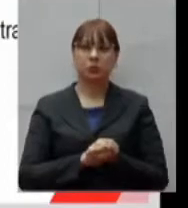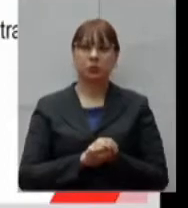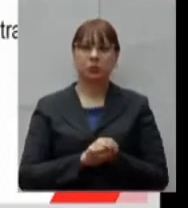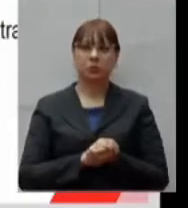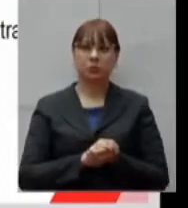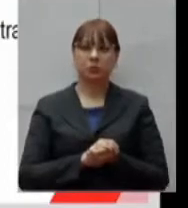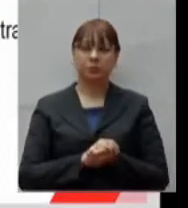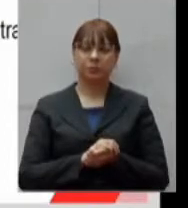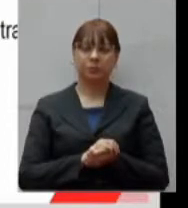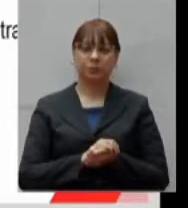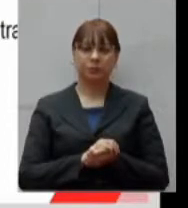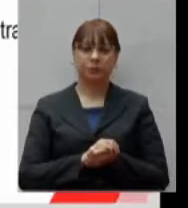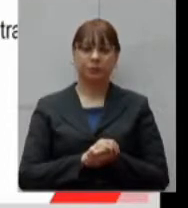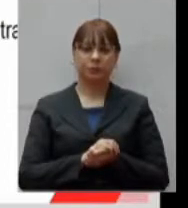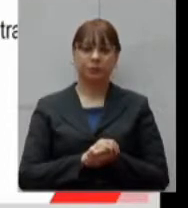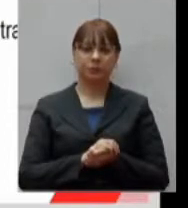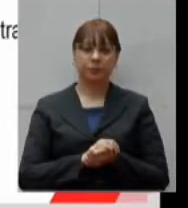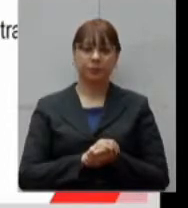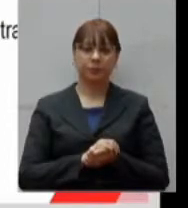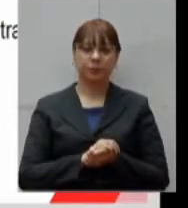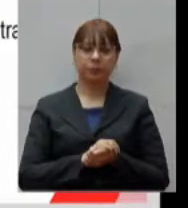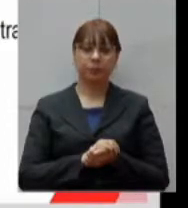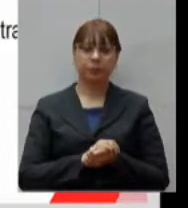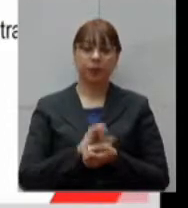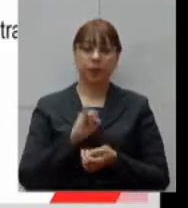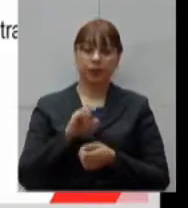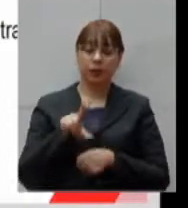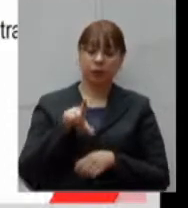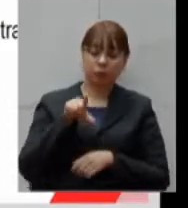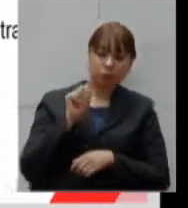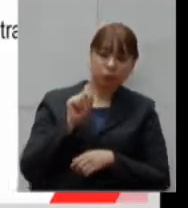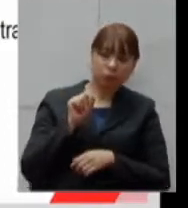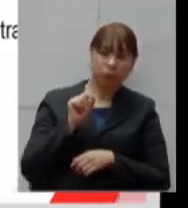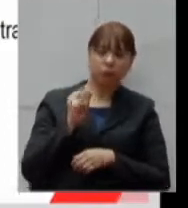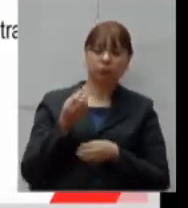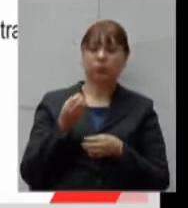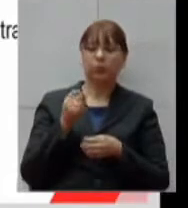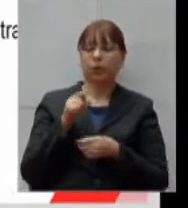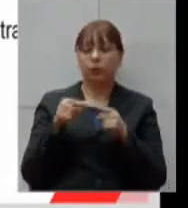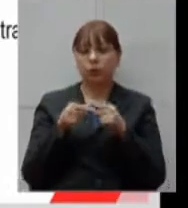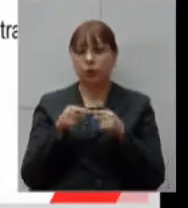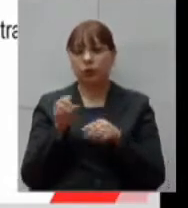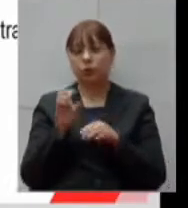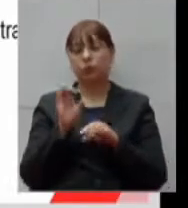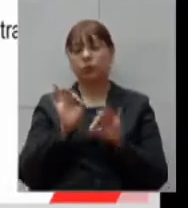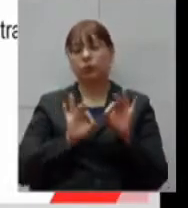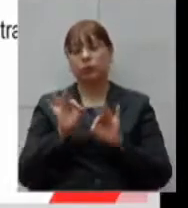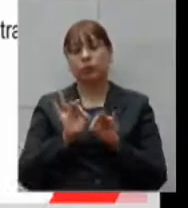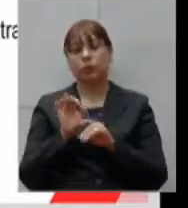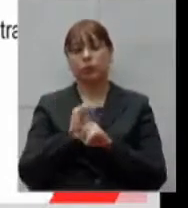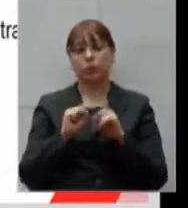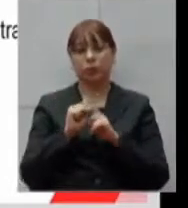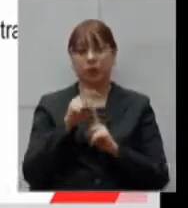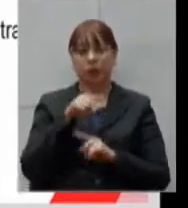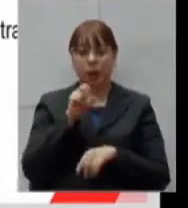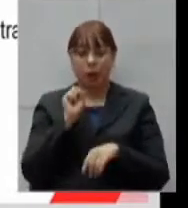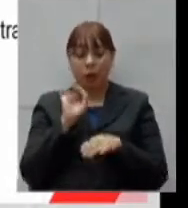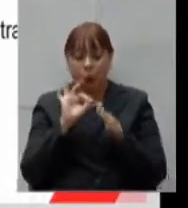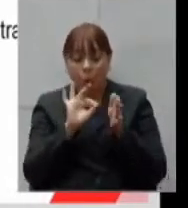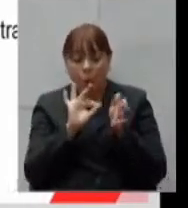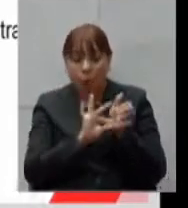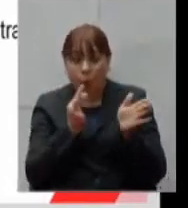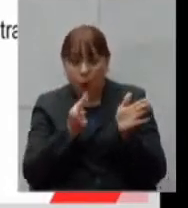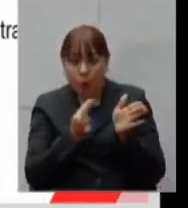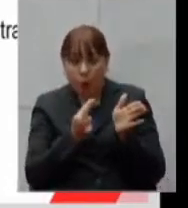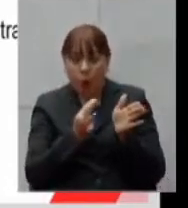Uma vez selecionada a organização social, esse contrato de gestão, ele vai